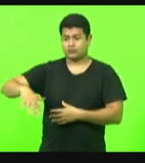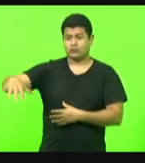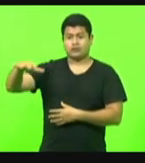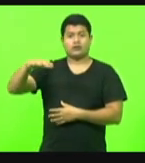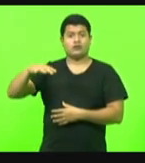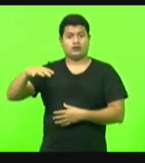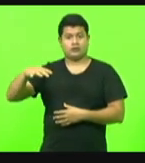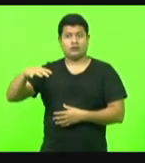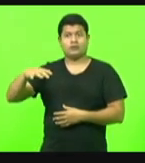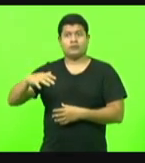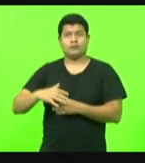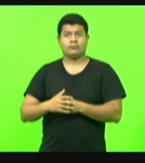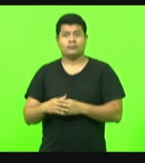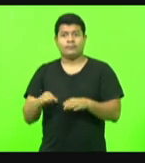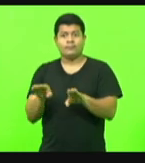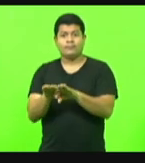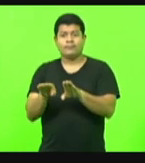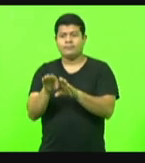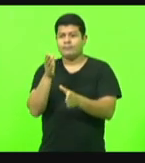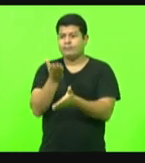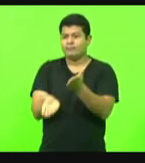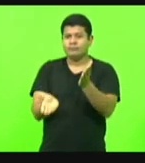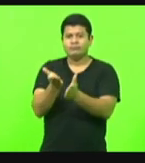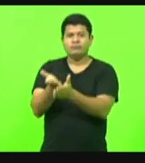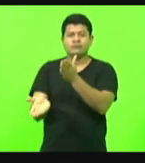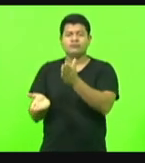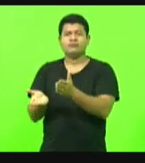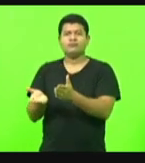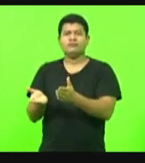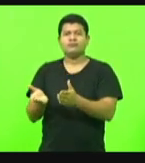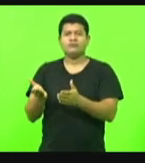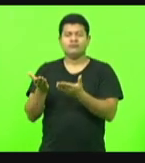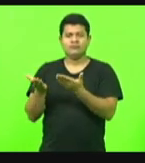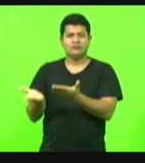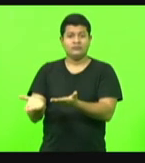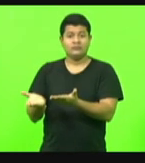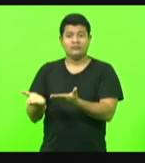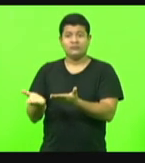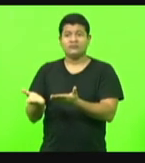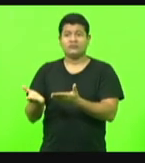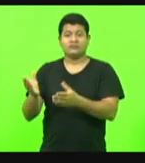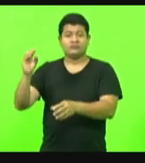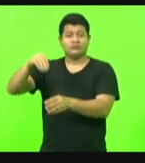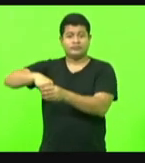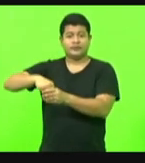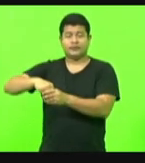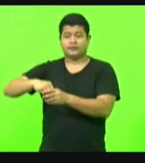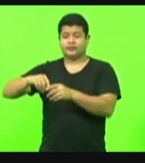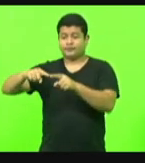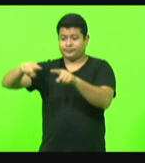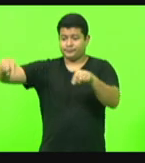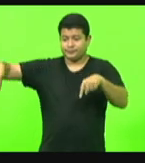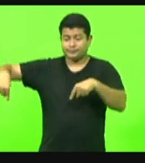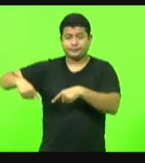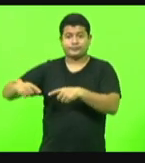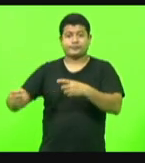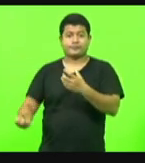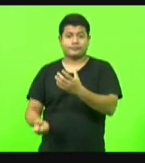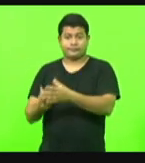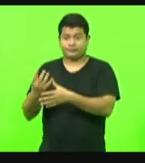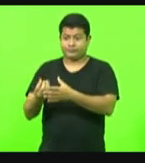das perdas na própria ou nas próprias propriedades. então, nós tivemos